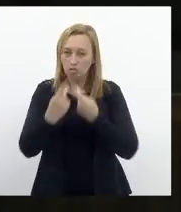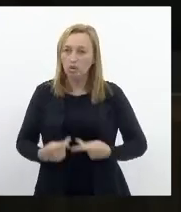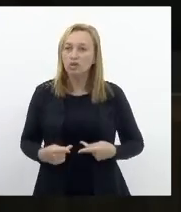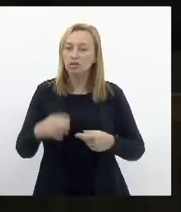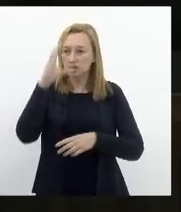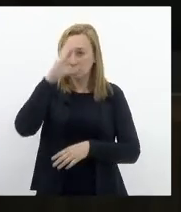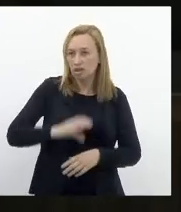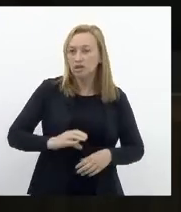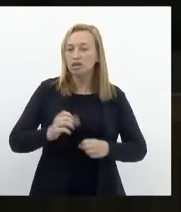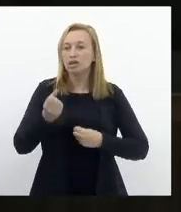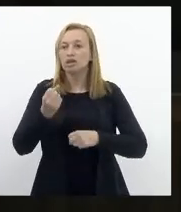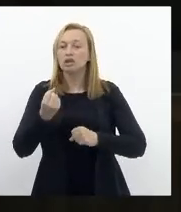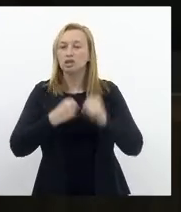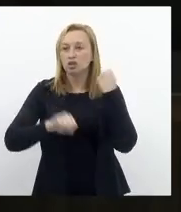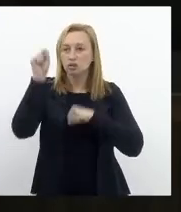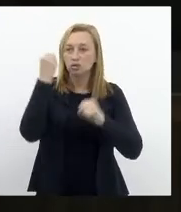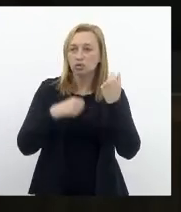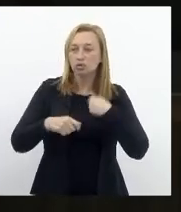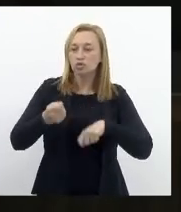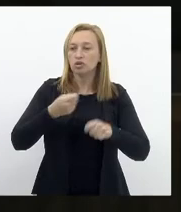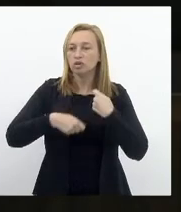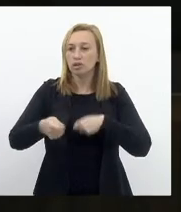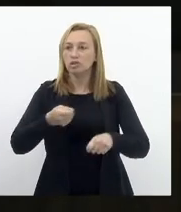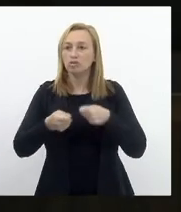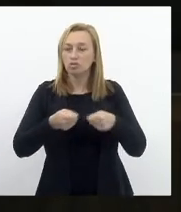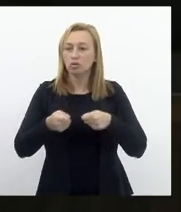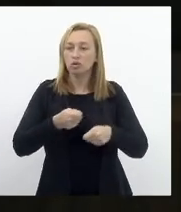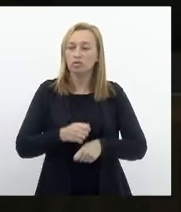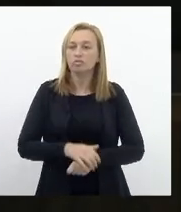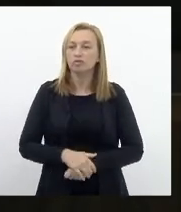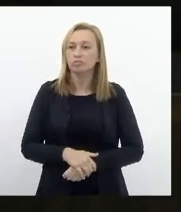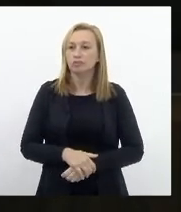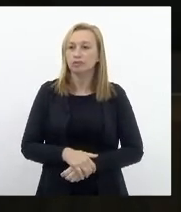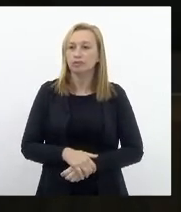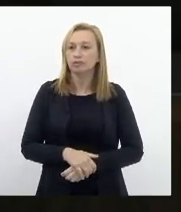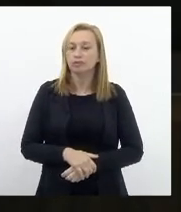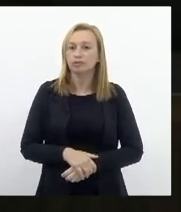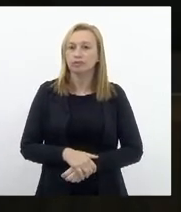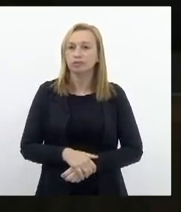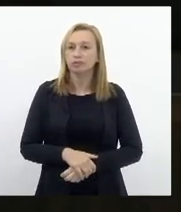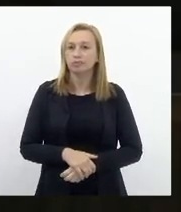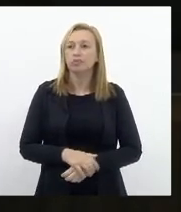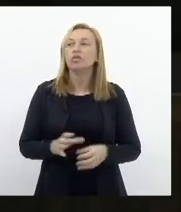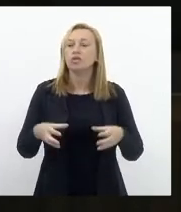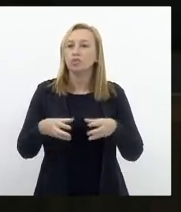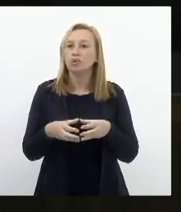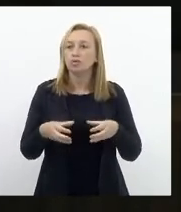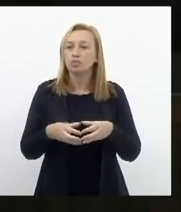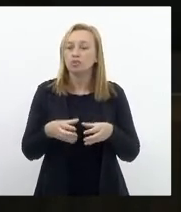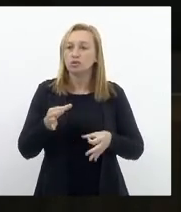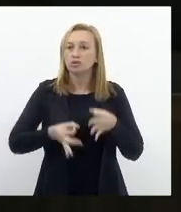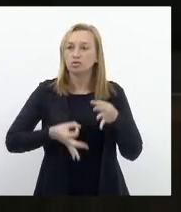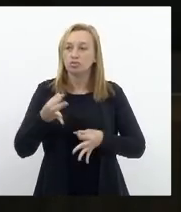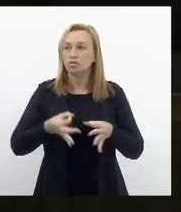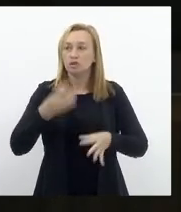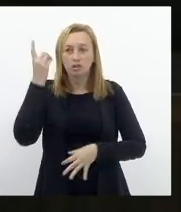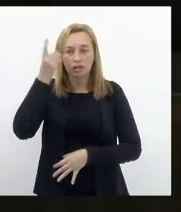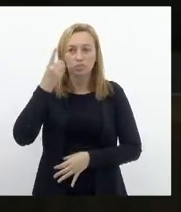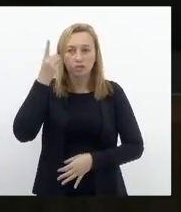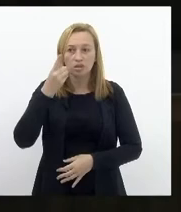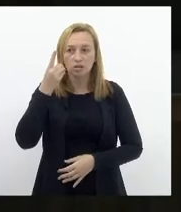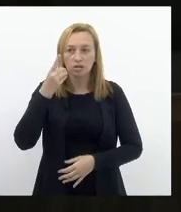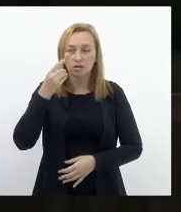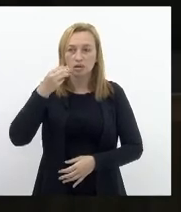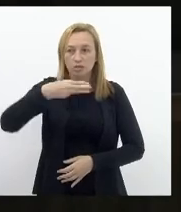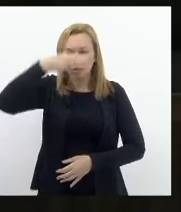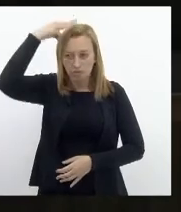Economia e dos Comércios, de Orçamento e Finanças, Fiscalização Financeira e Controle. Para emitir o parecer pela Comissão de Constituição e Justiça, o deputado Márcio